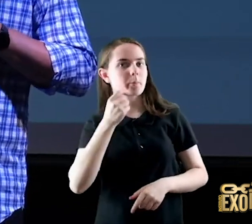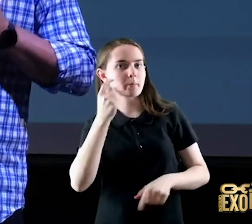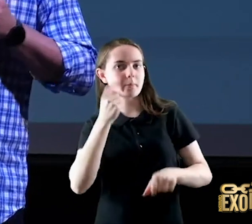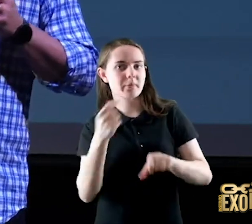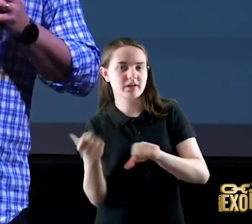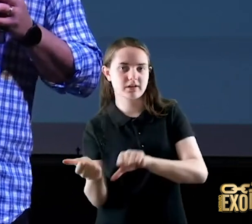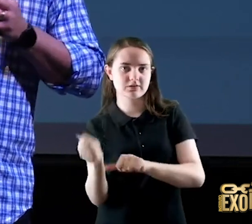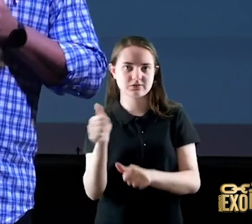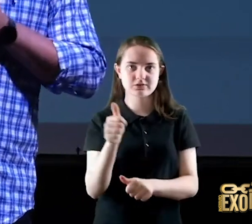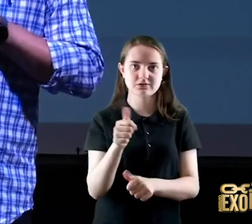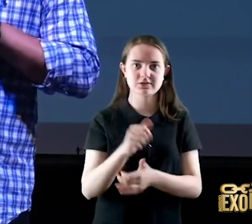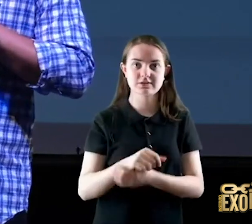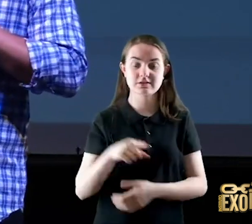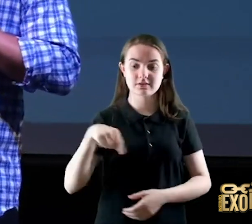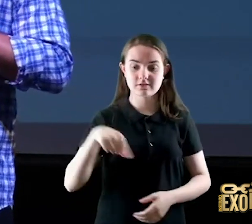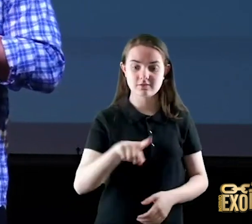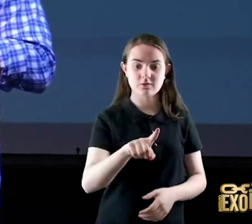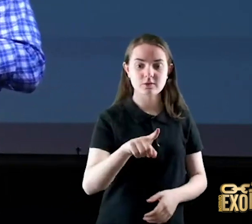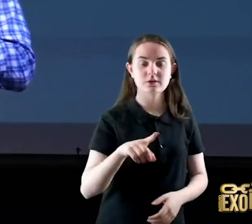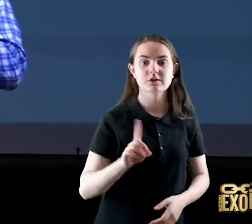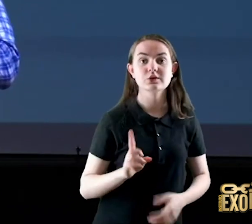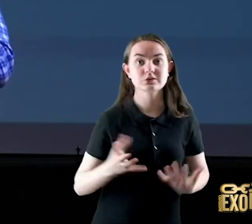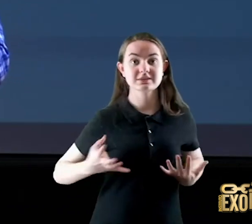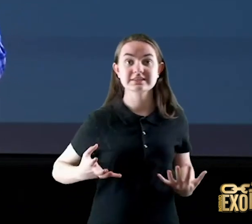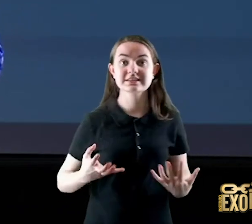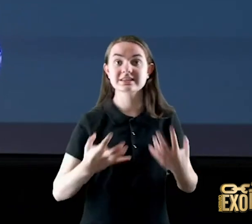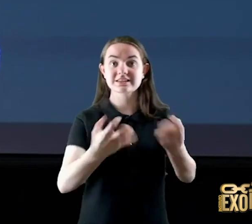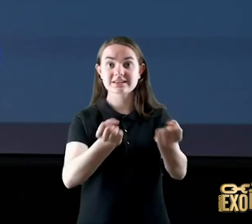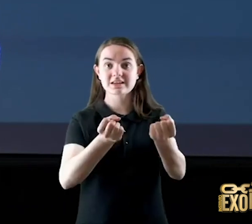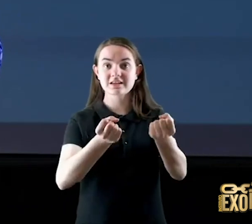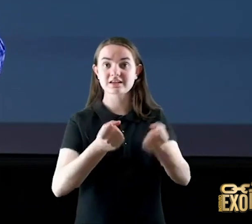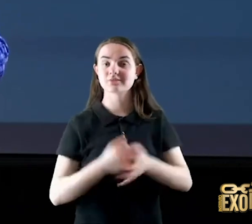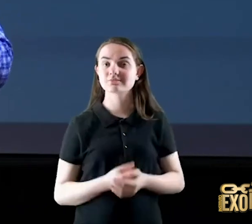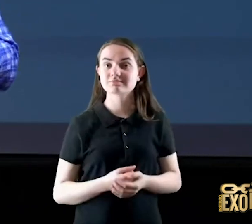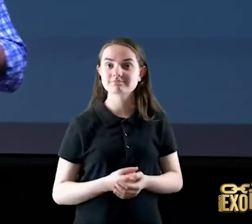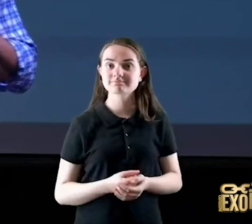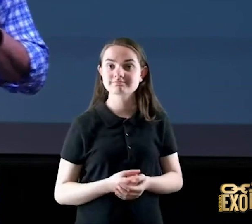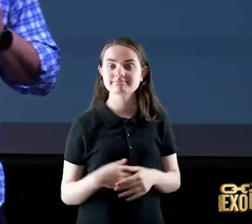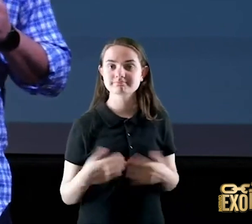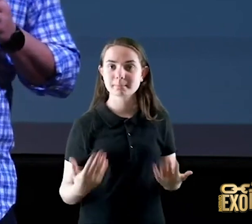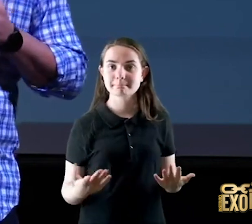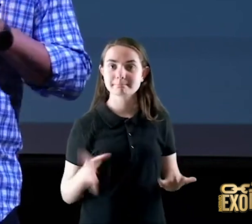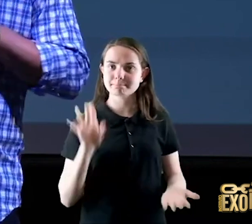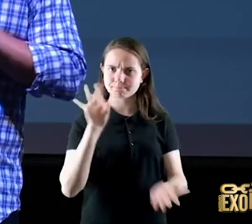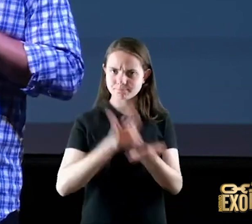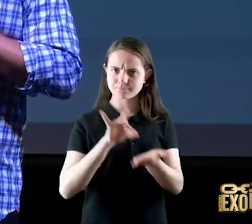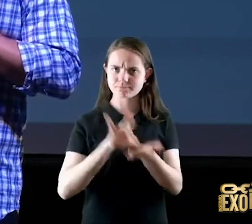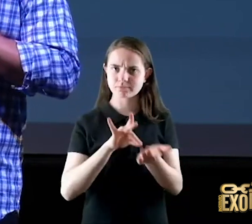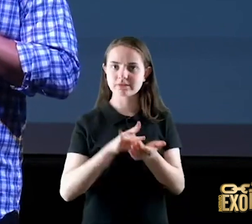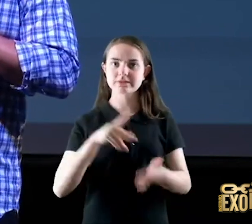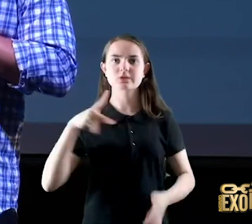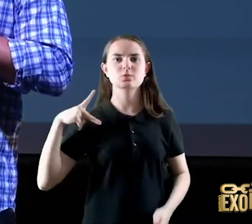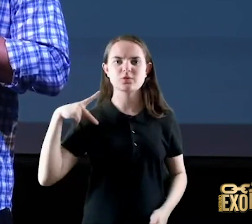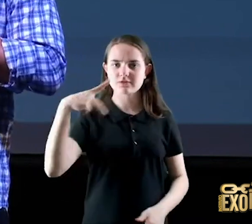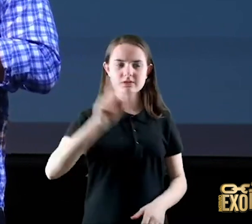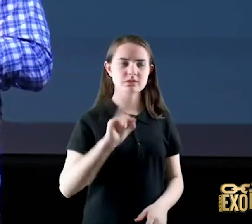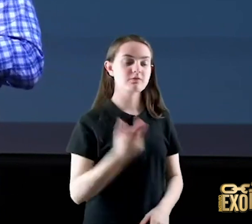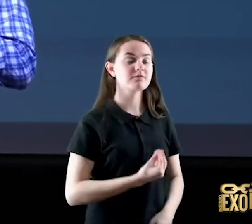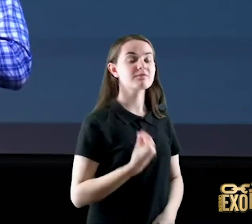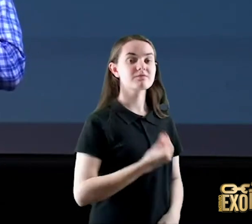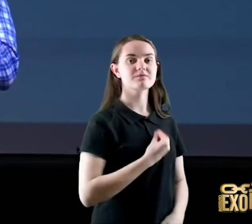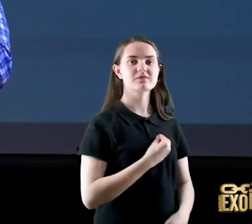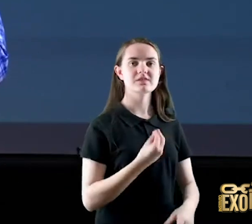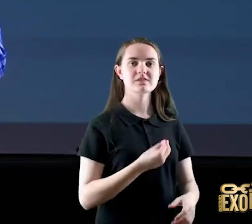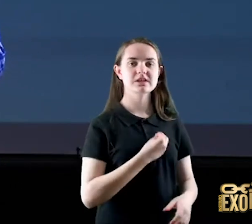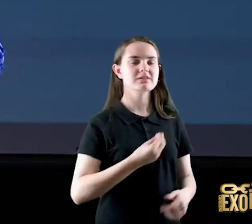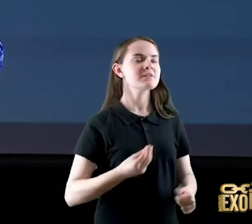uma cana quebrada gritando porque o verdadeiro profeta não vive nos palácios mas ele vive